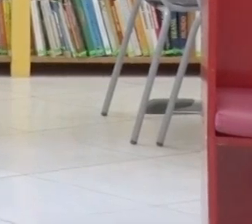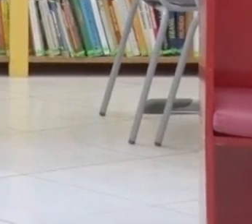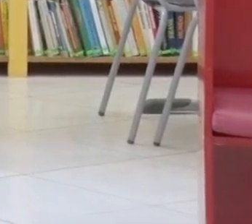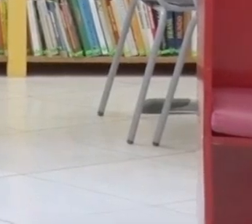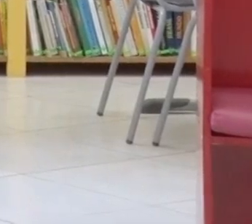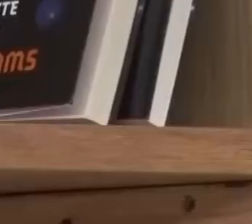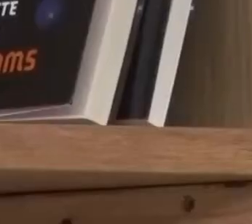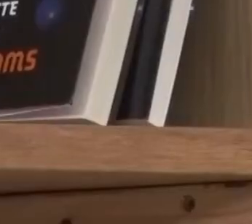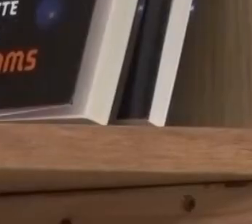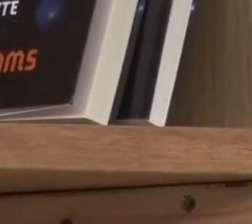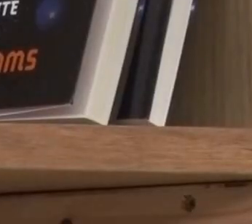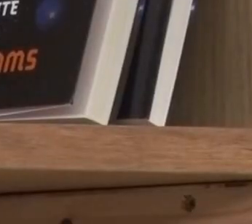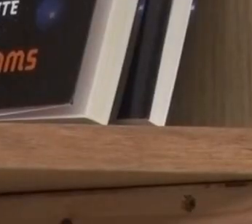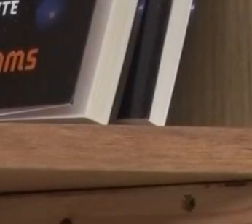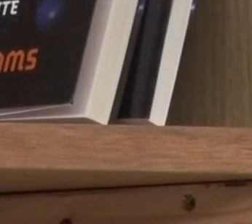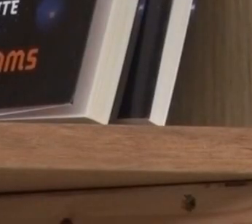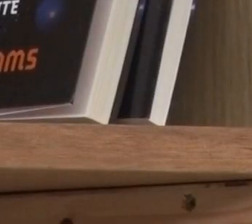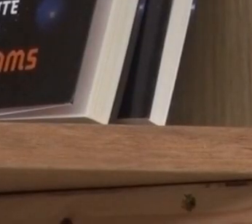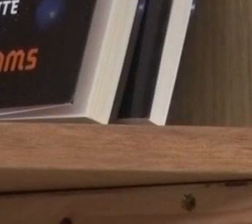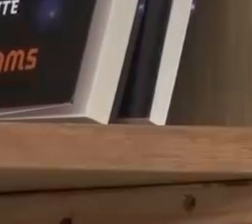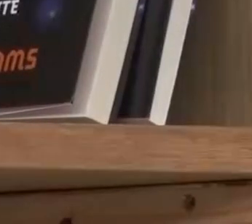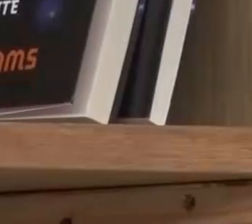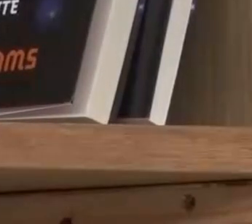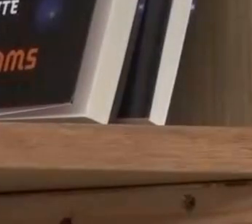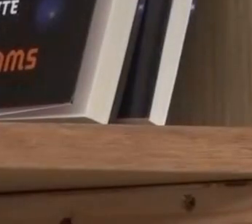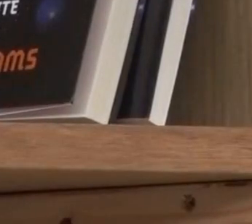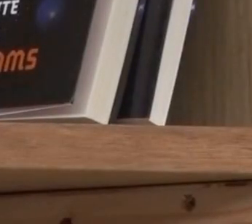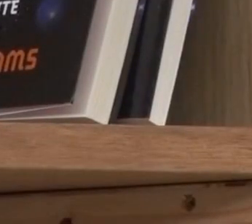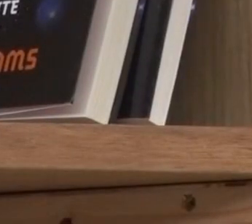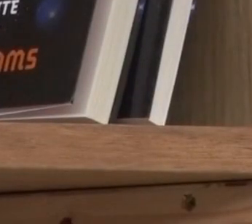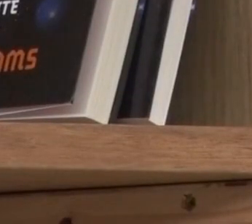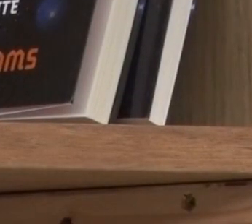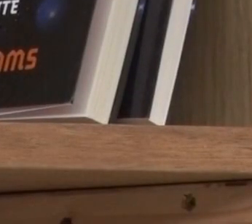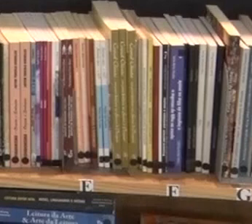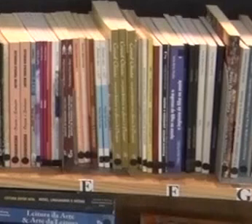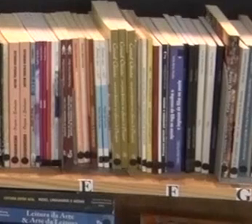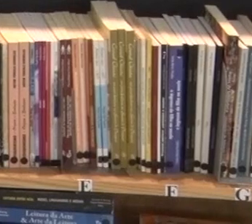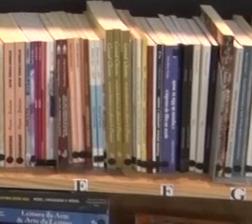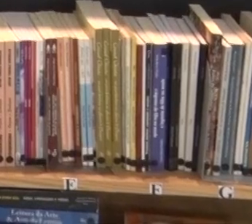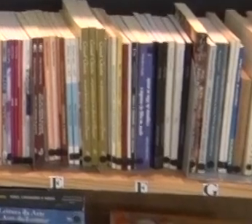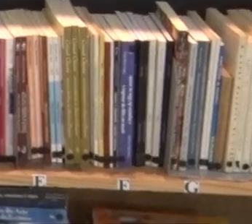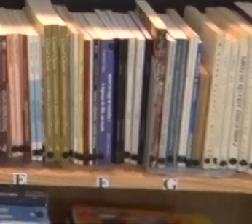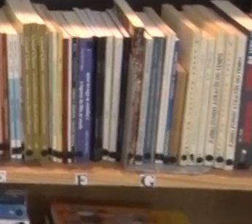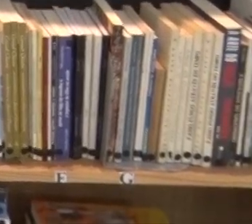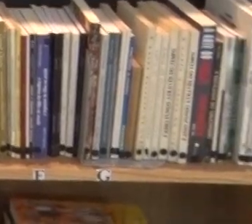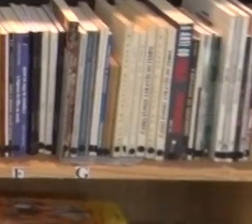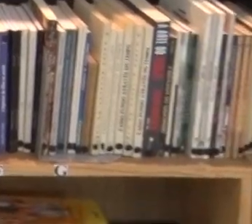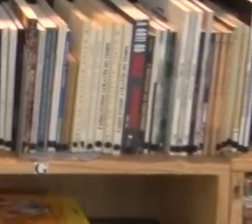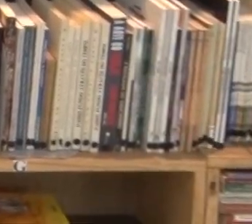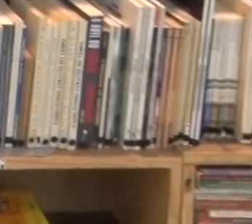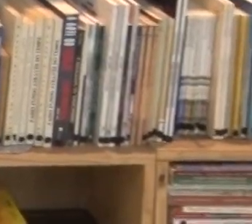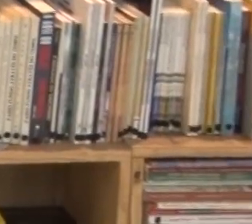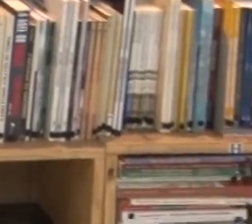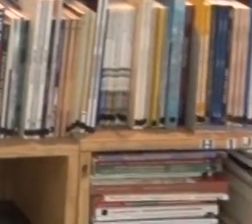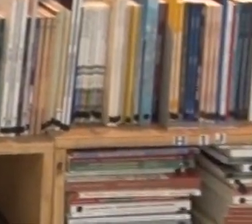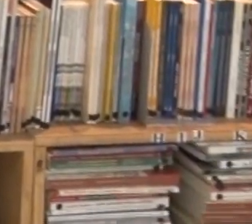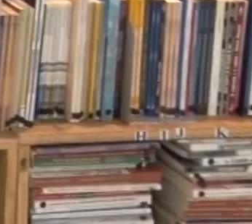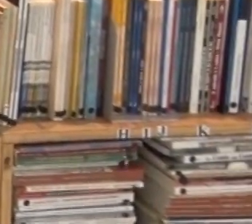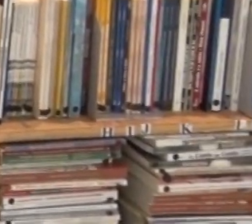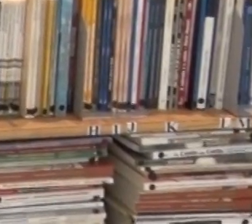exemplares. São livros de literatura estrangeira e brasileira, infantil, espírita,